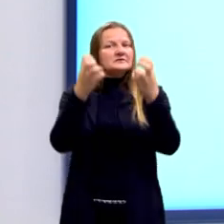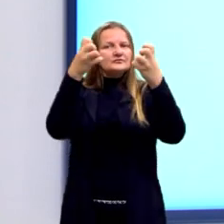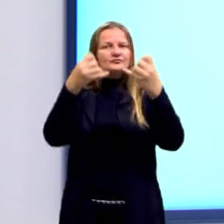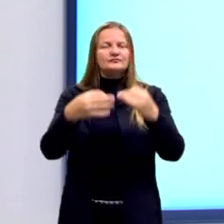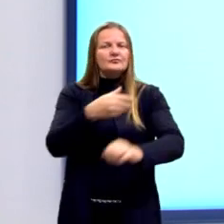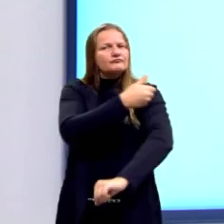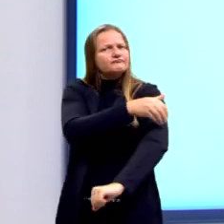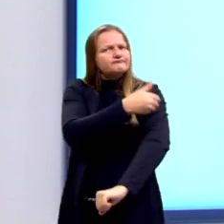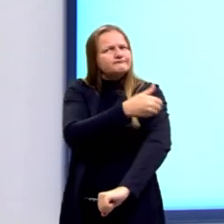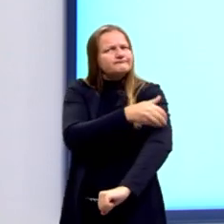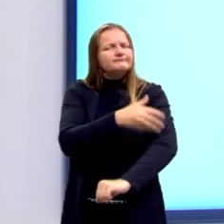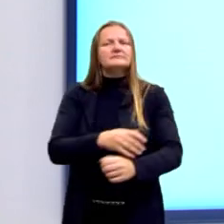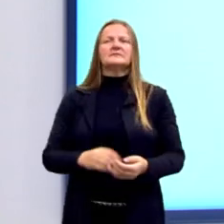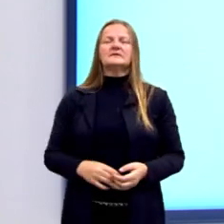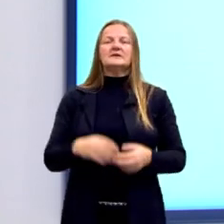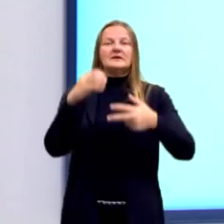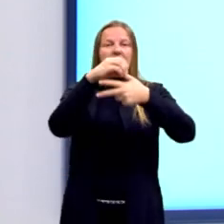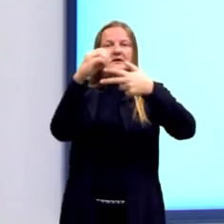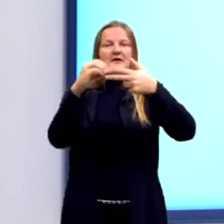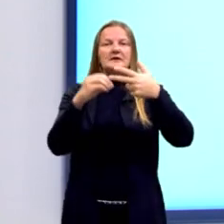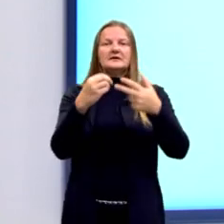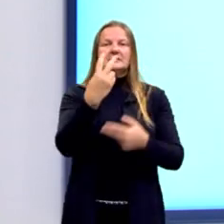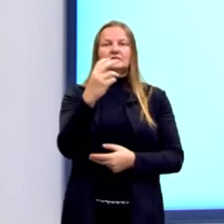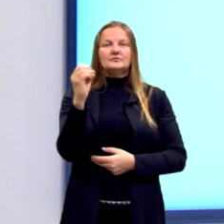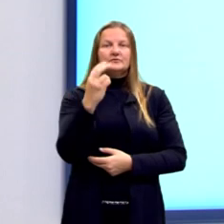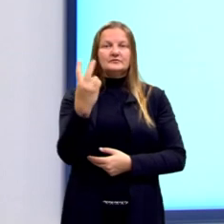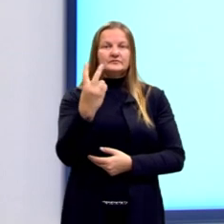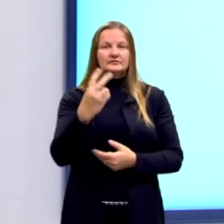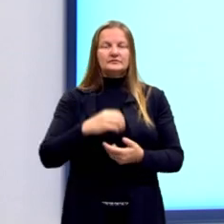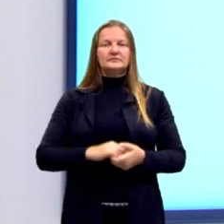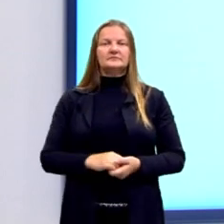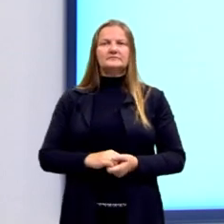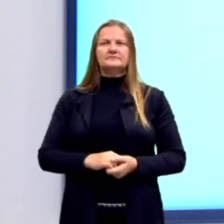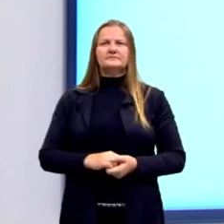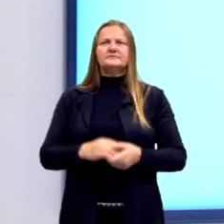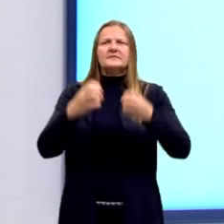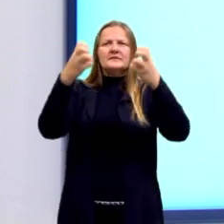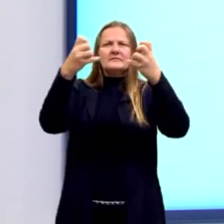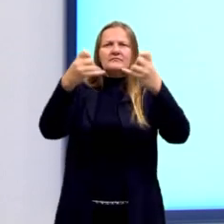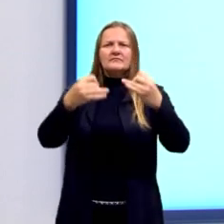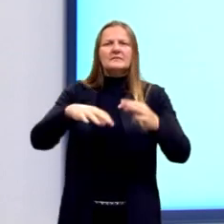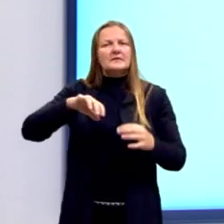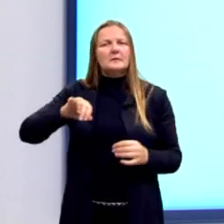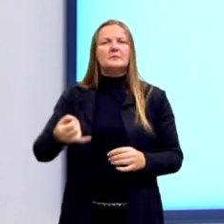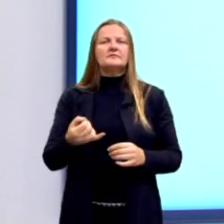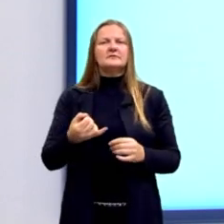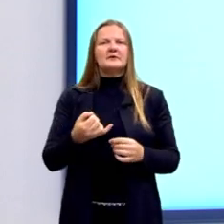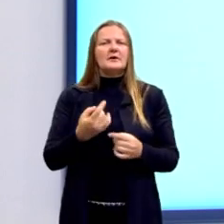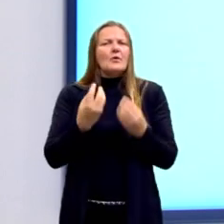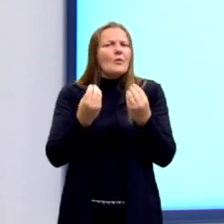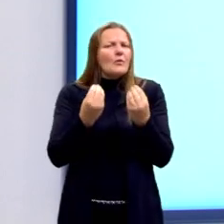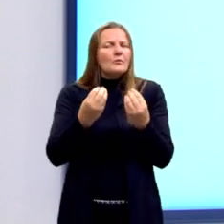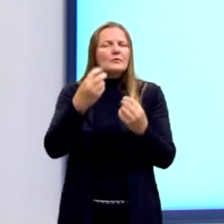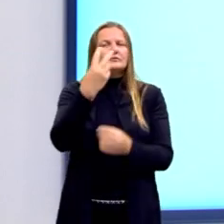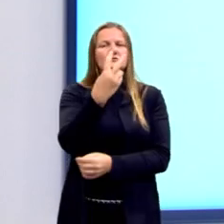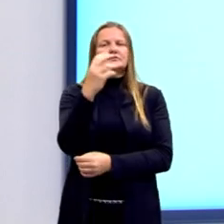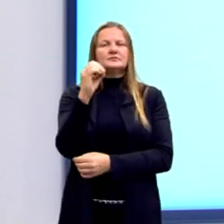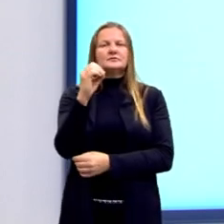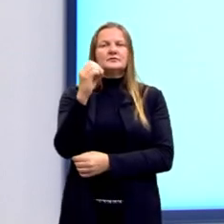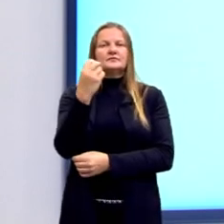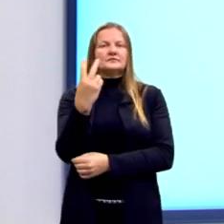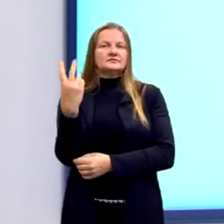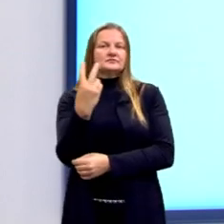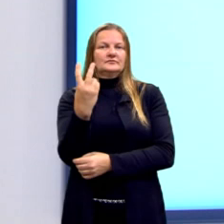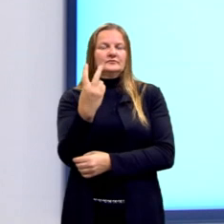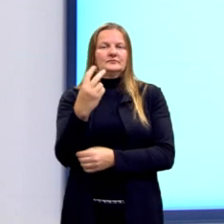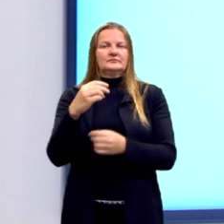Então, aqui nós temos uma questão do Enem 2022. Aqui eu quero até abrir um parênteses com vocês e comentar-lhes